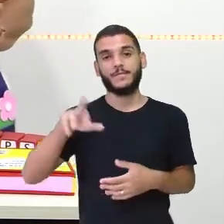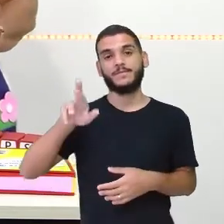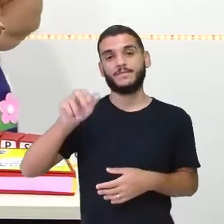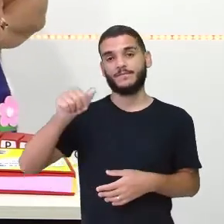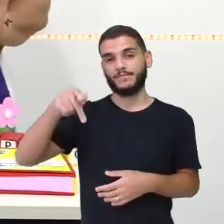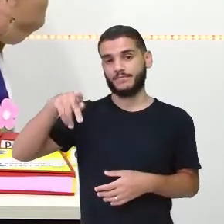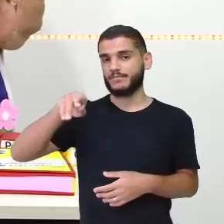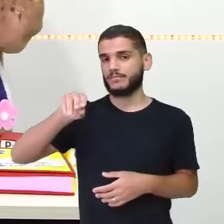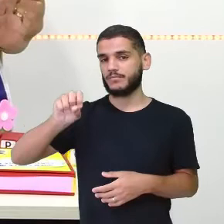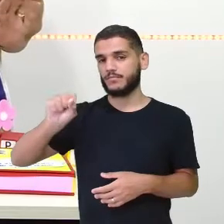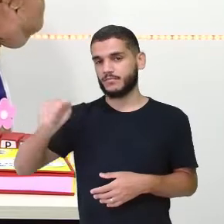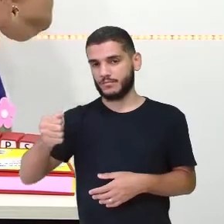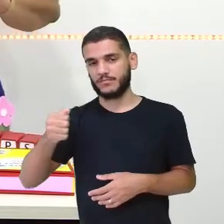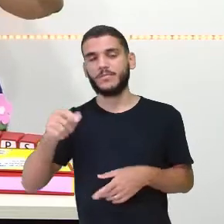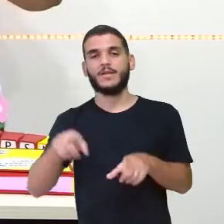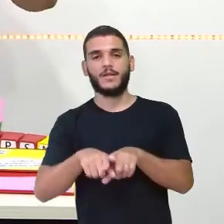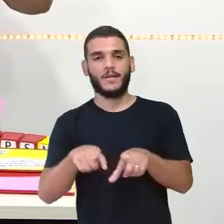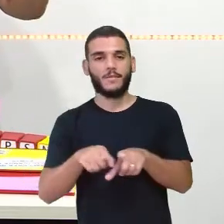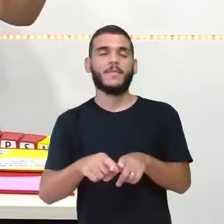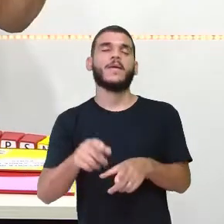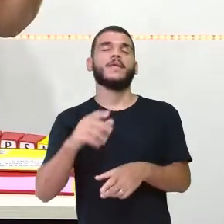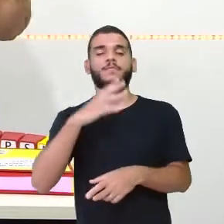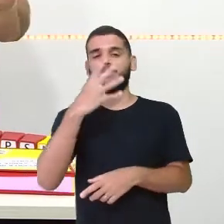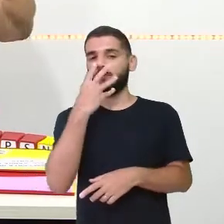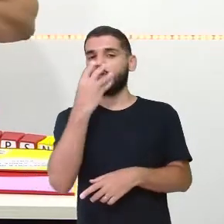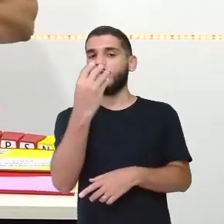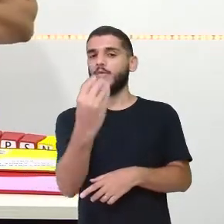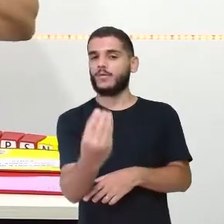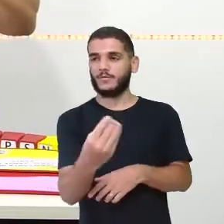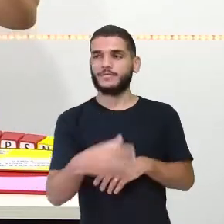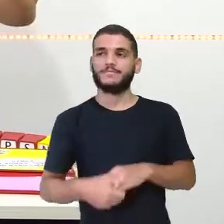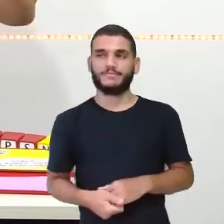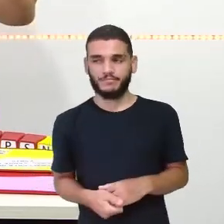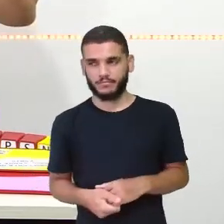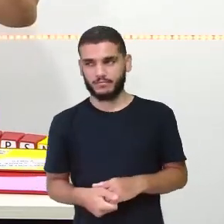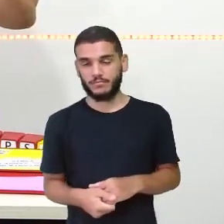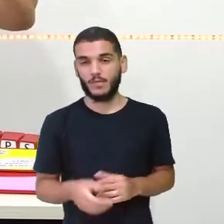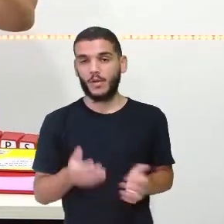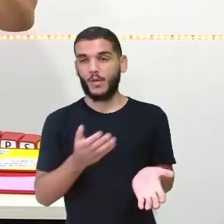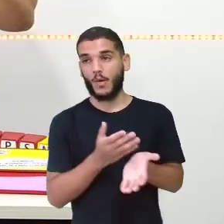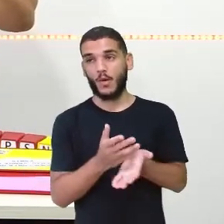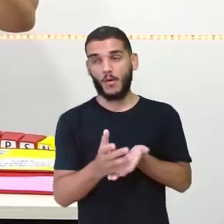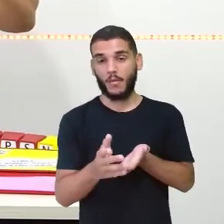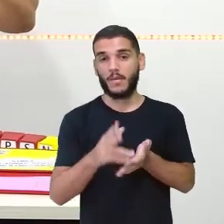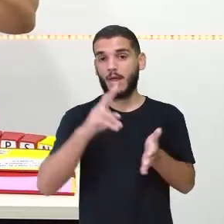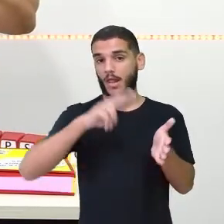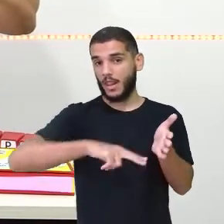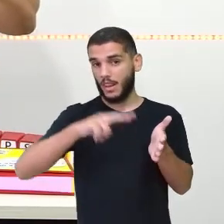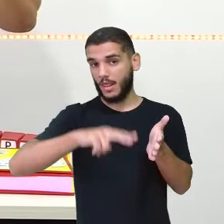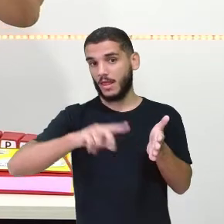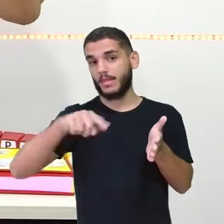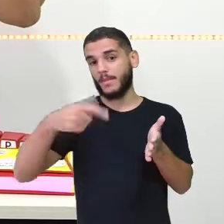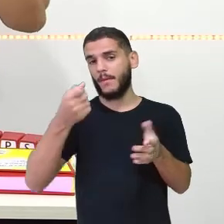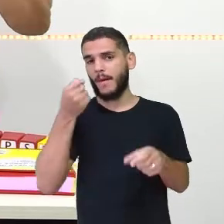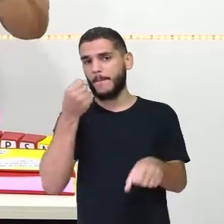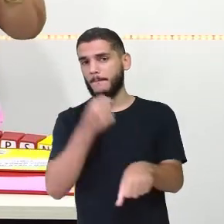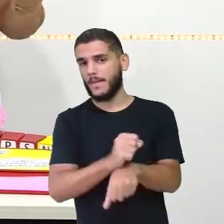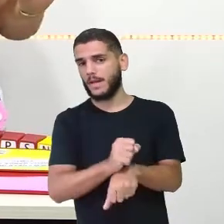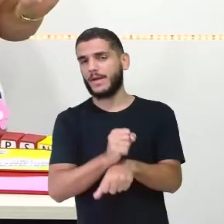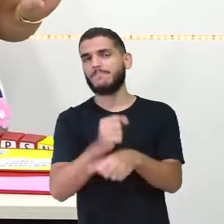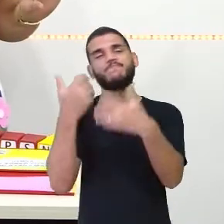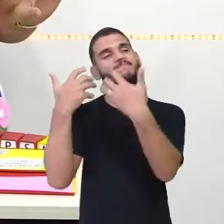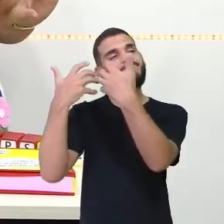Vamos lá pra aquela musicazinha, pra gente começar o conto. Eu vou começar a ler, mas no meio da leitura a gente vai parar. Pra gente